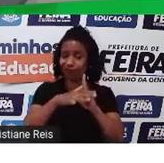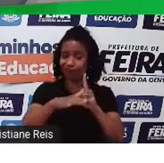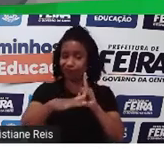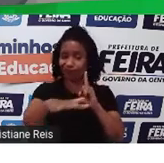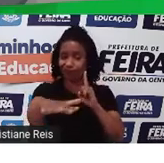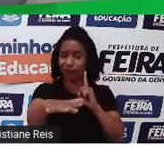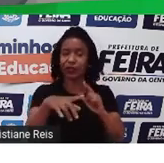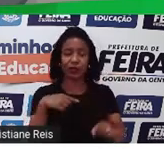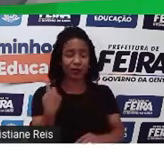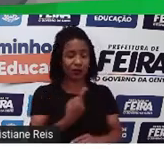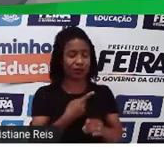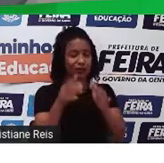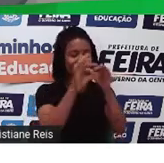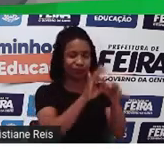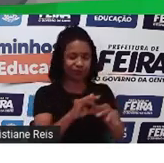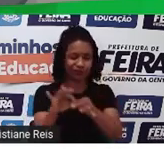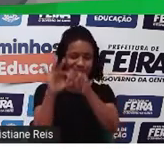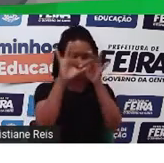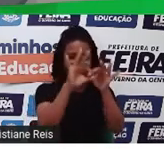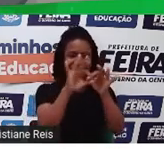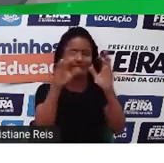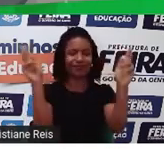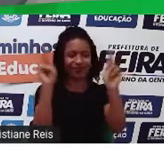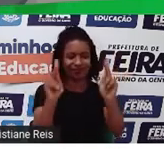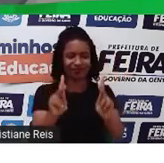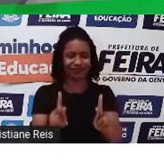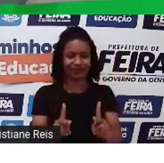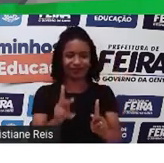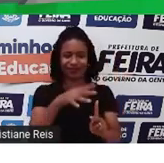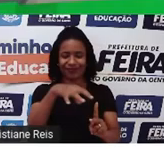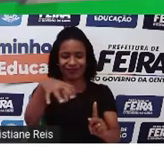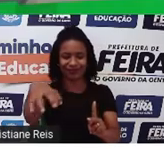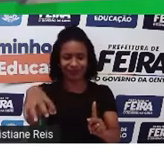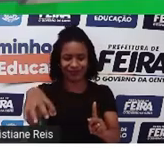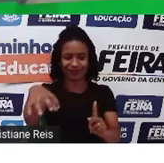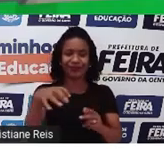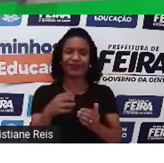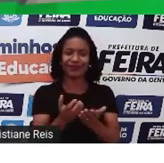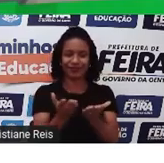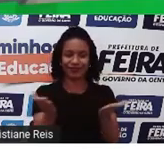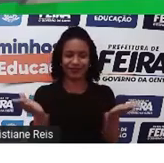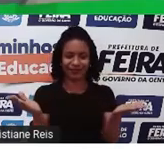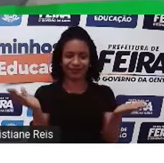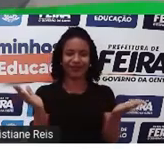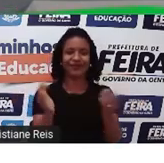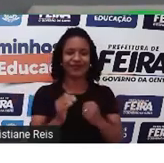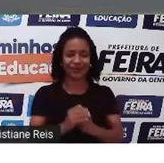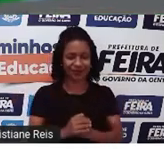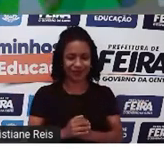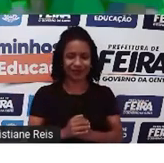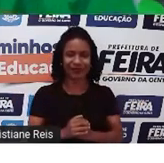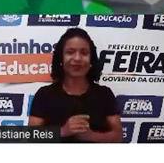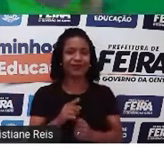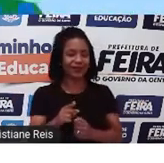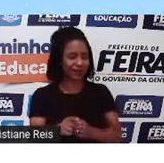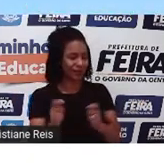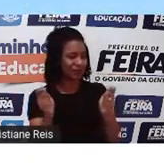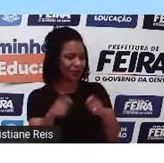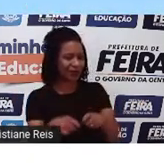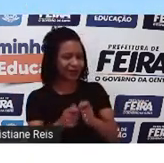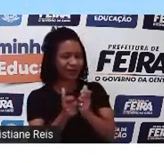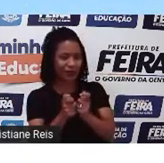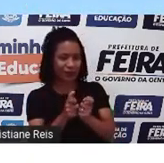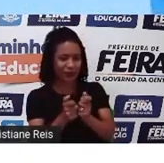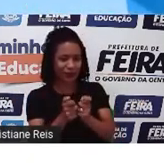restaurar a paz no reino. Ok? Então, fica aí para vocês estes desafios para que vocês